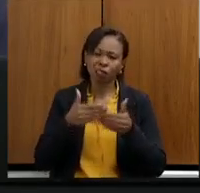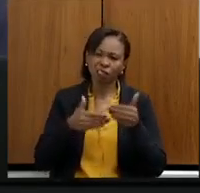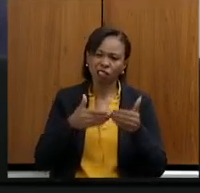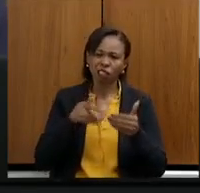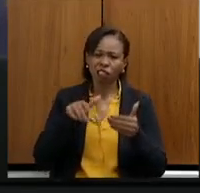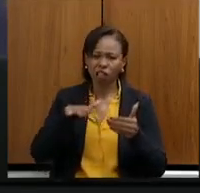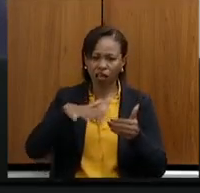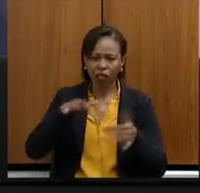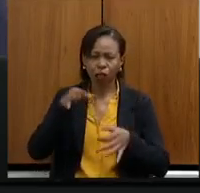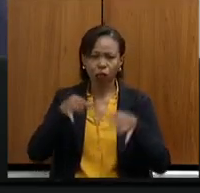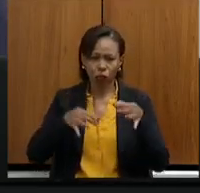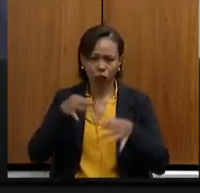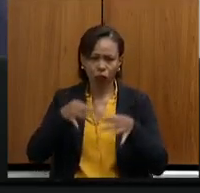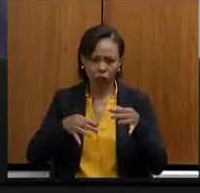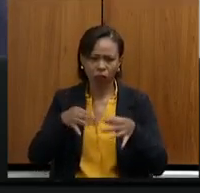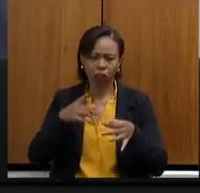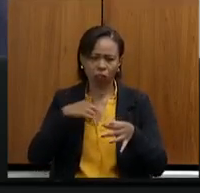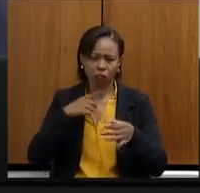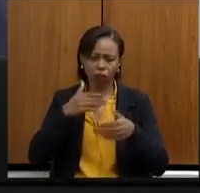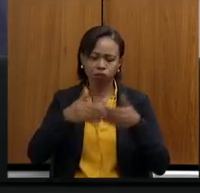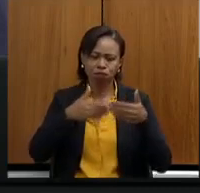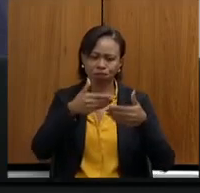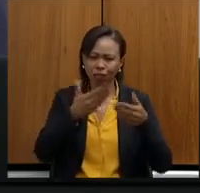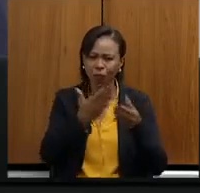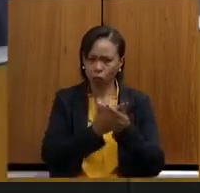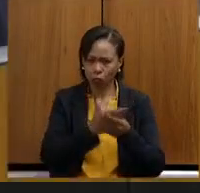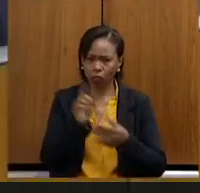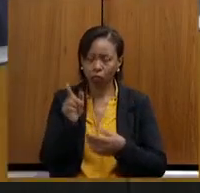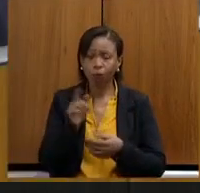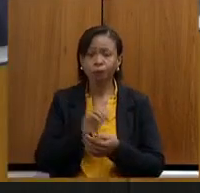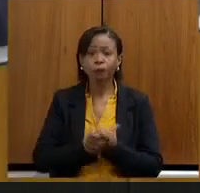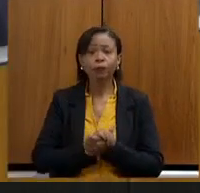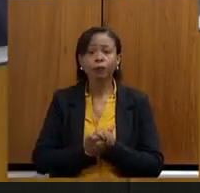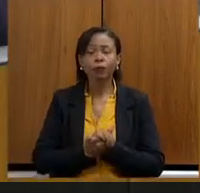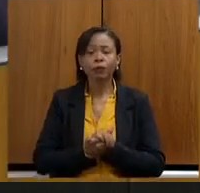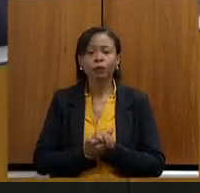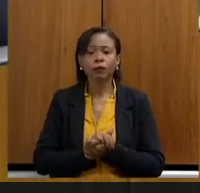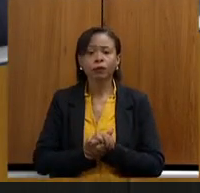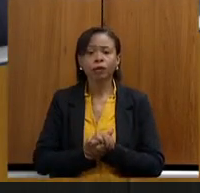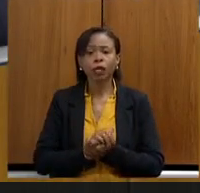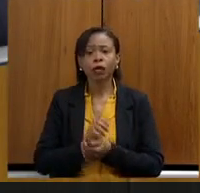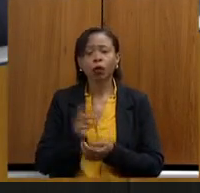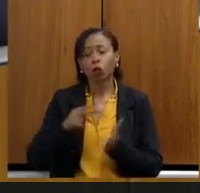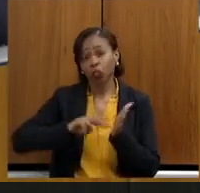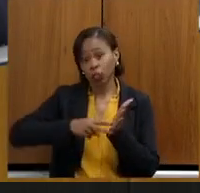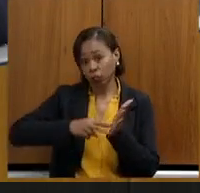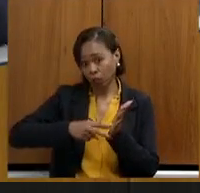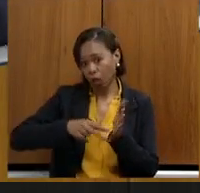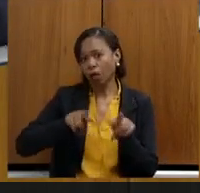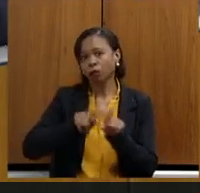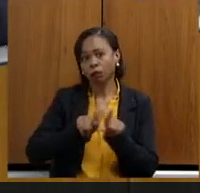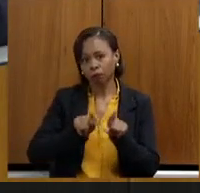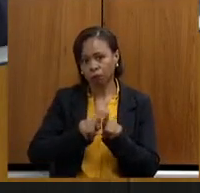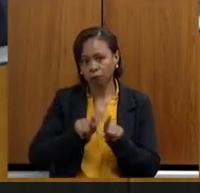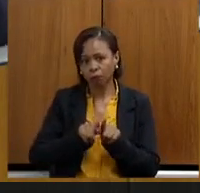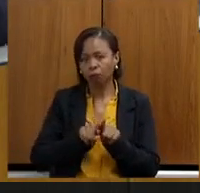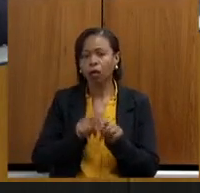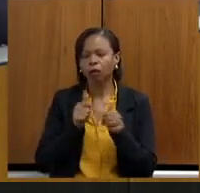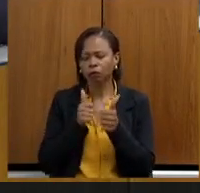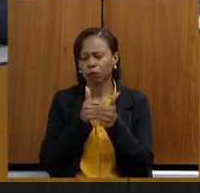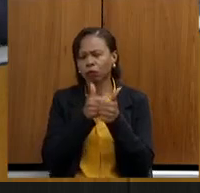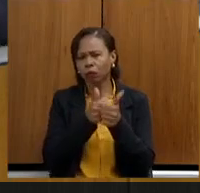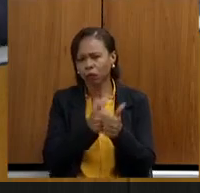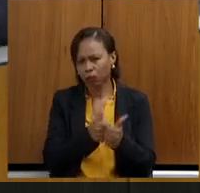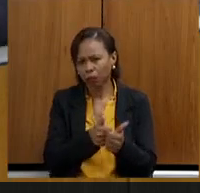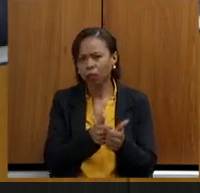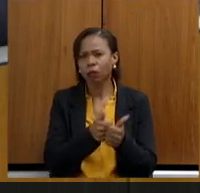justiça, então, quem pode, e o sindicato está acompanhando muito bem